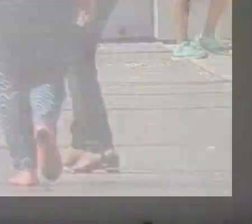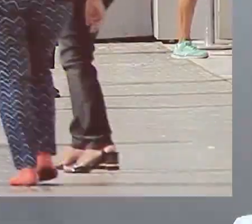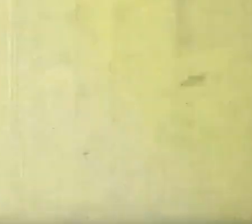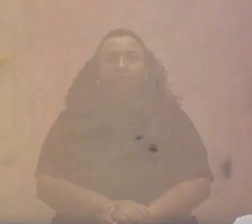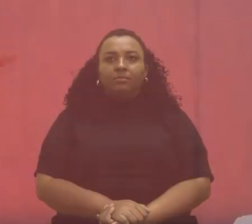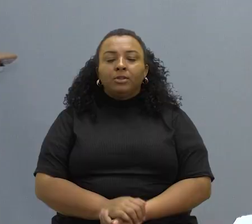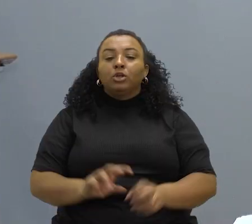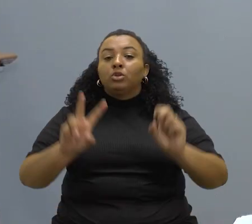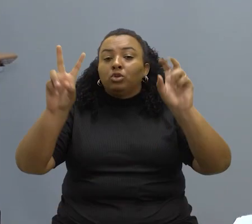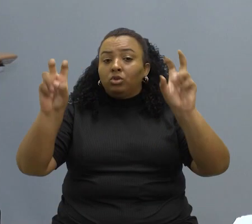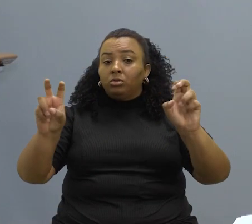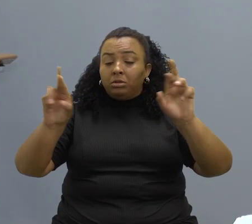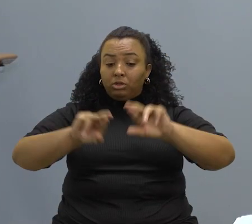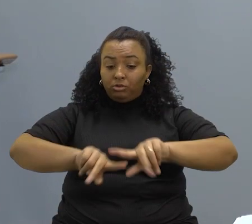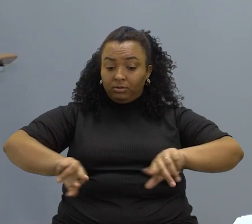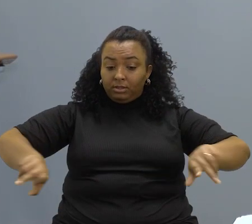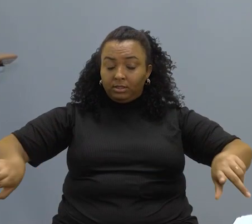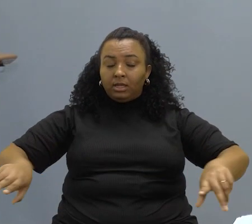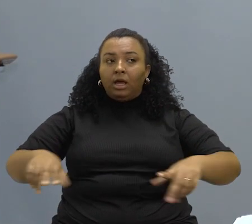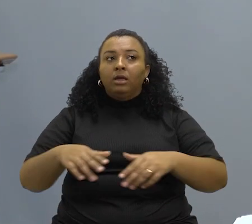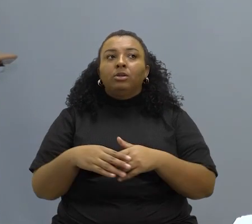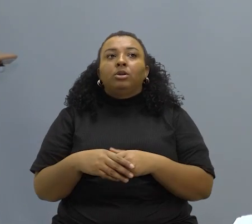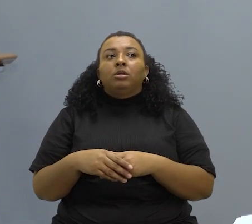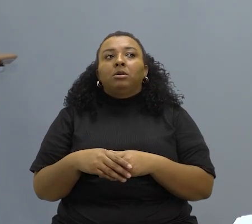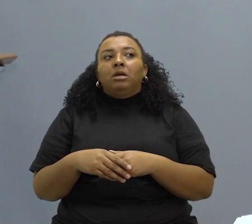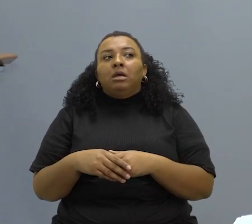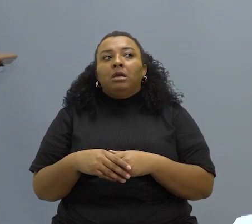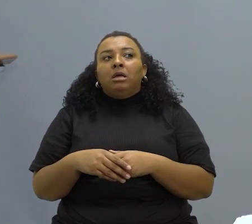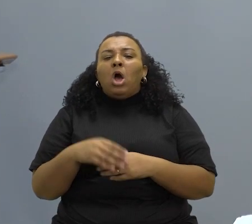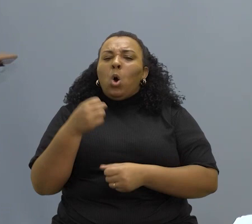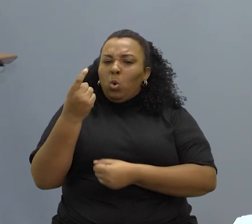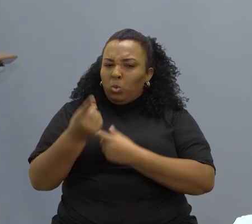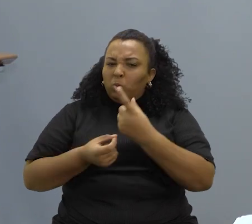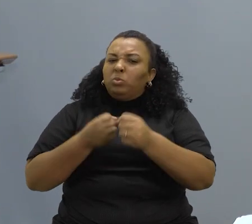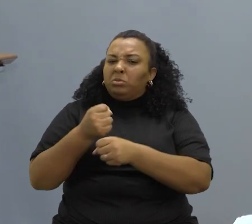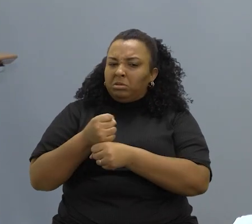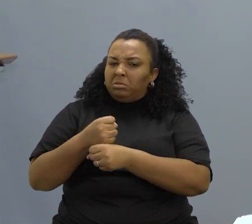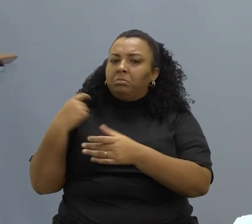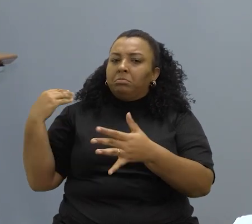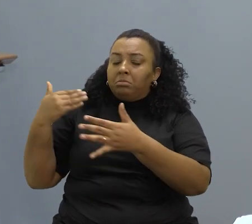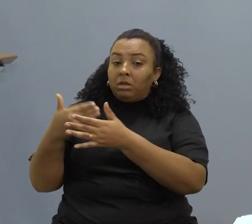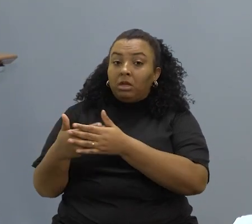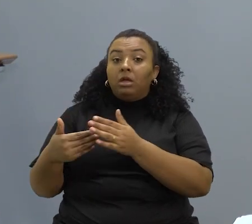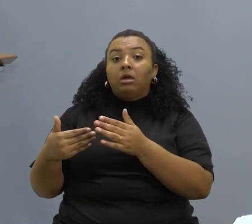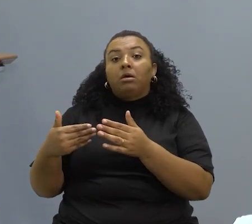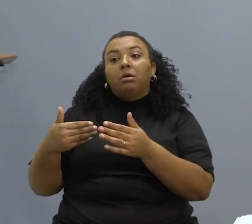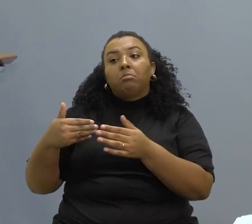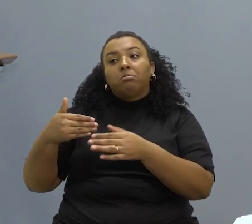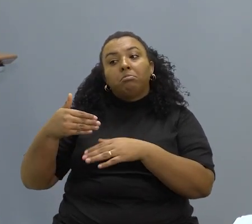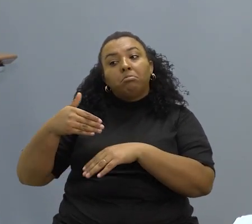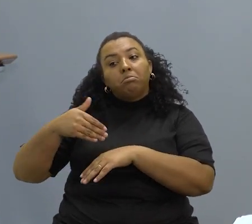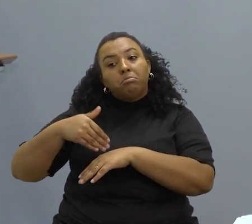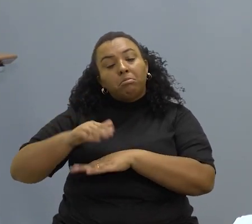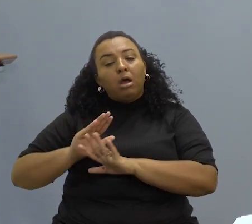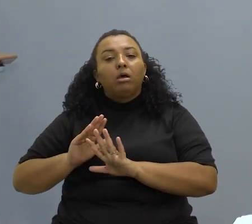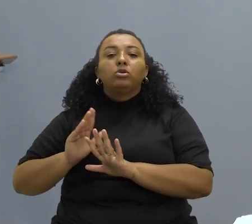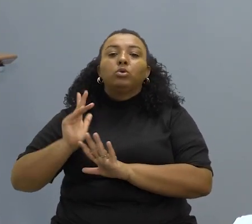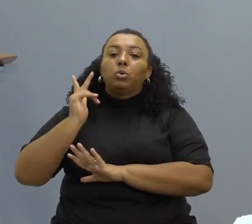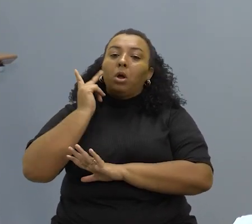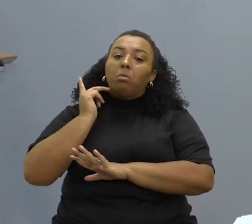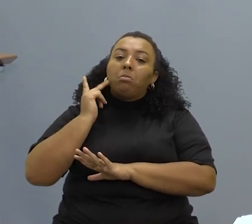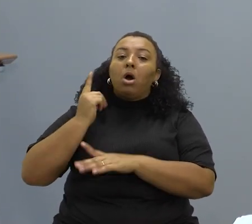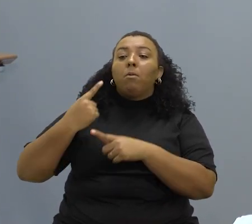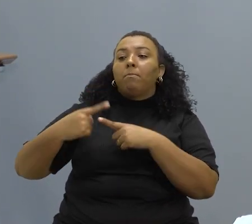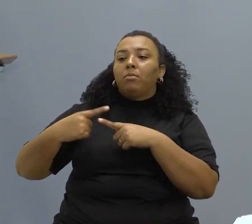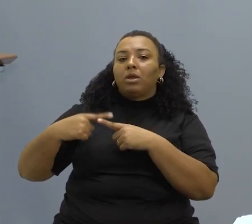As questões da diversidade, elas se tornaram, de algumas décadas para cá, mais presentes por uma